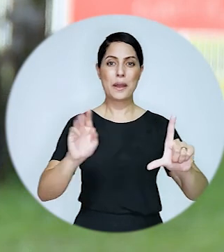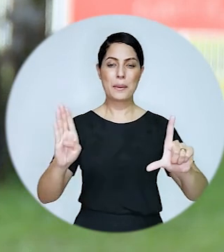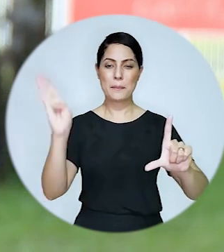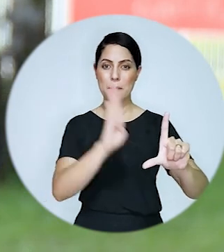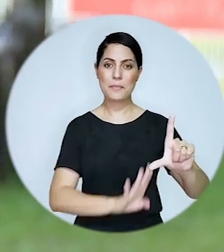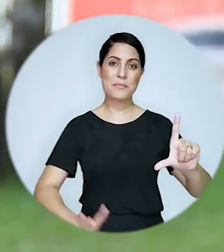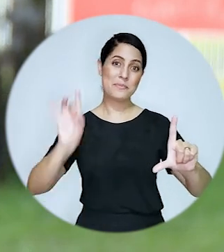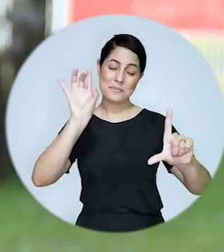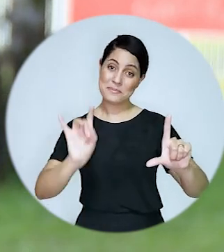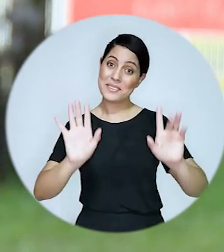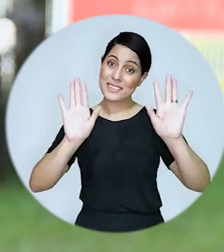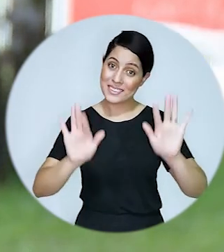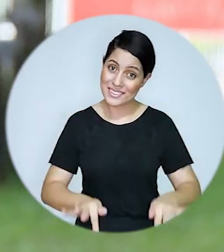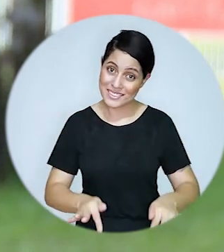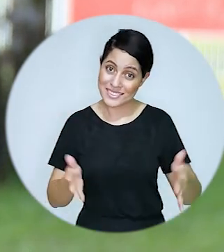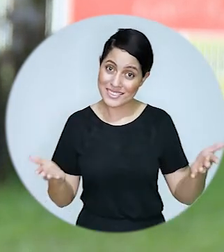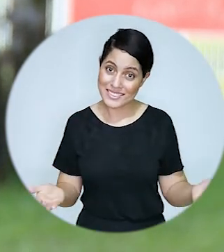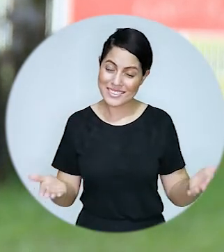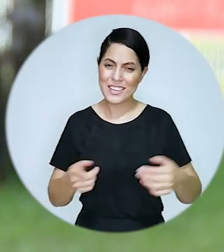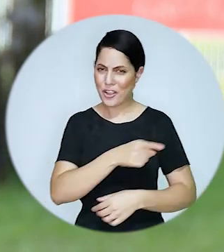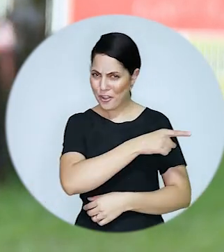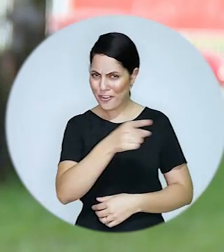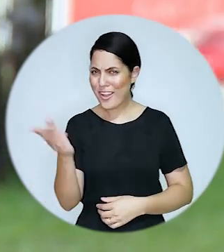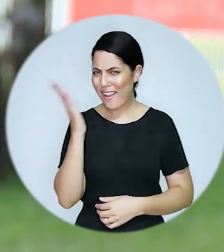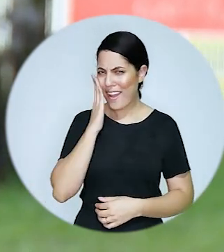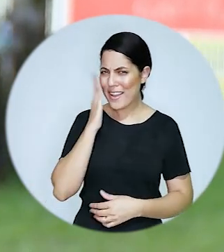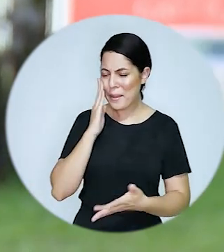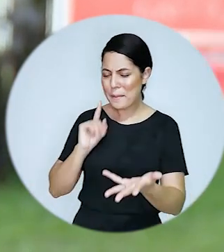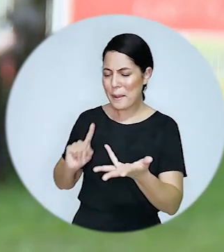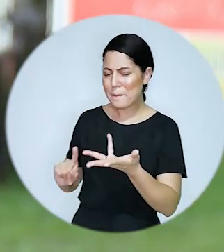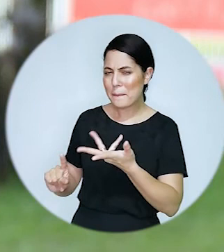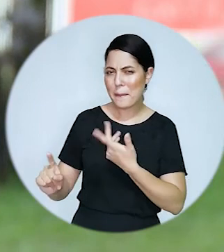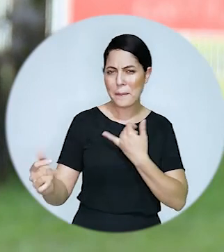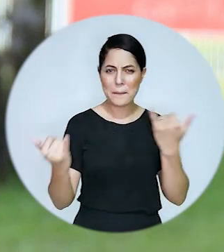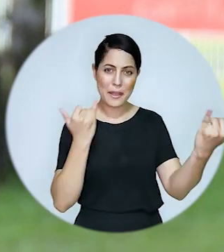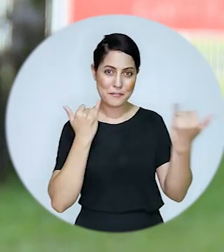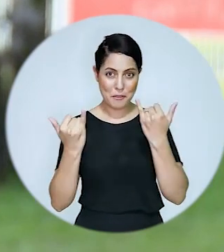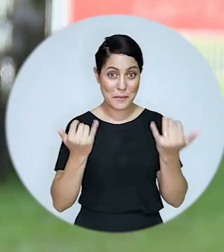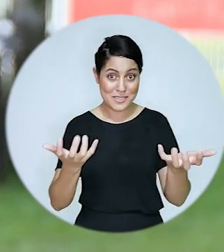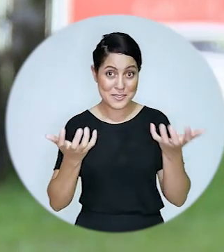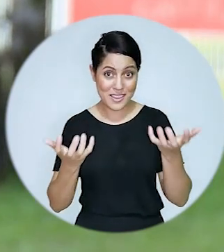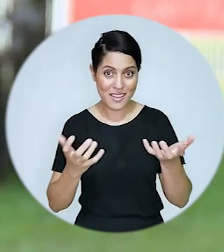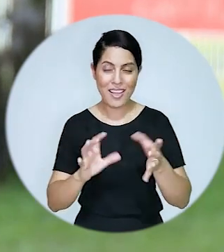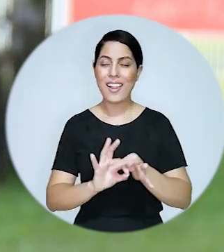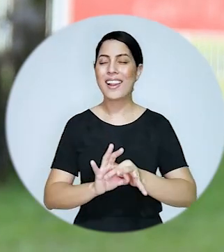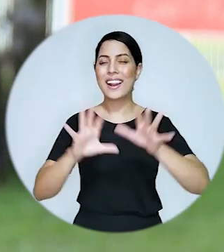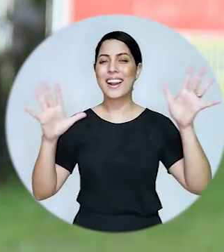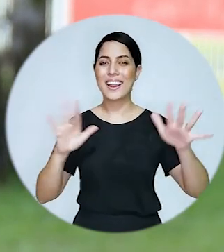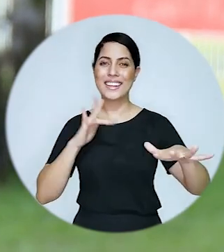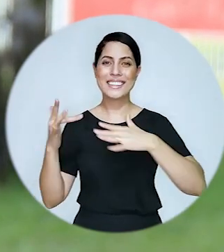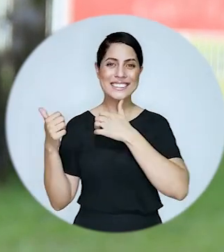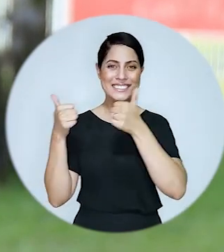programa especial da Ordem dos Advogados do Brasil fica por aqui se quiser conferir tudo que a OAB vem fazendo não